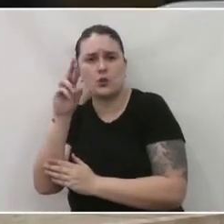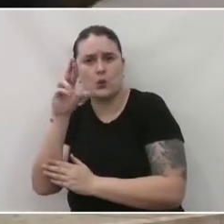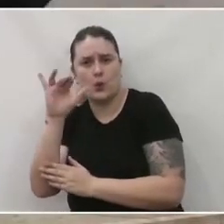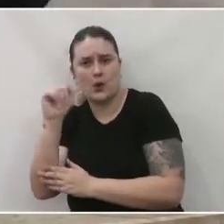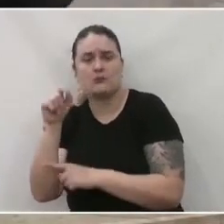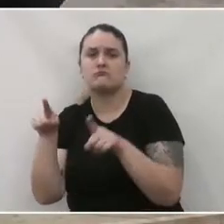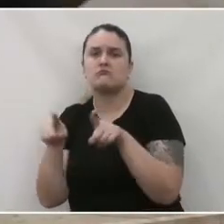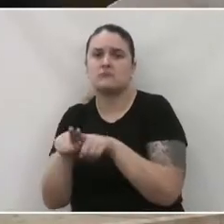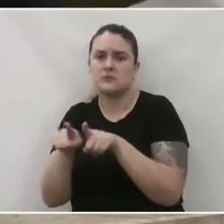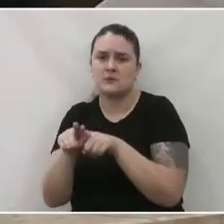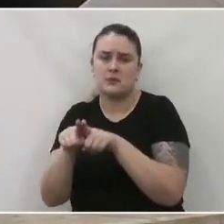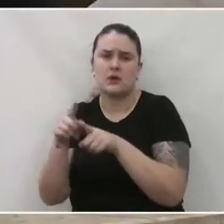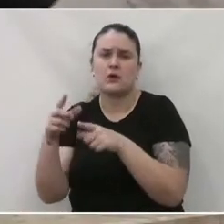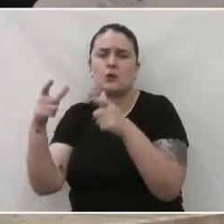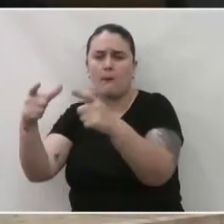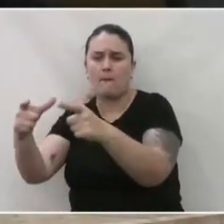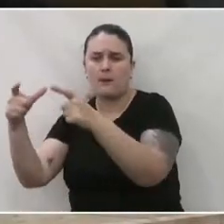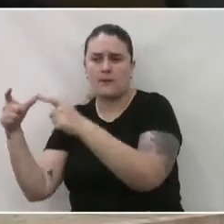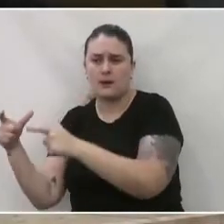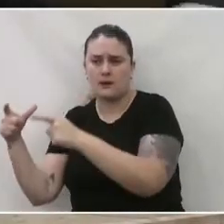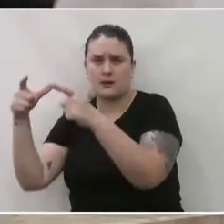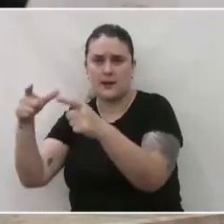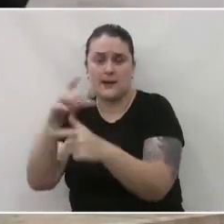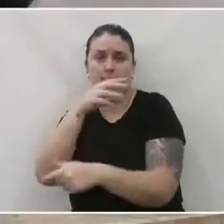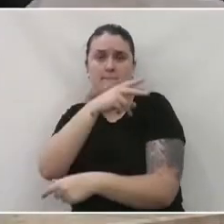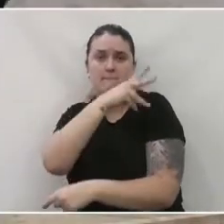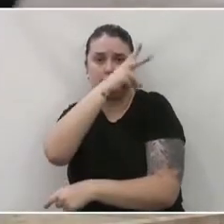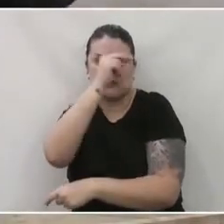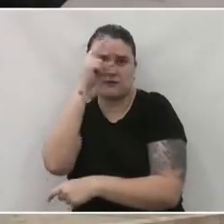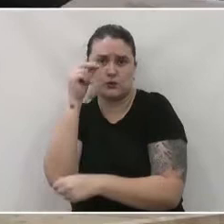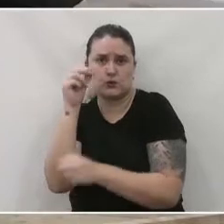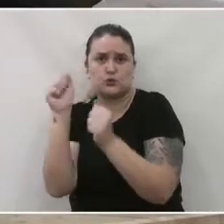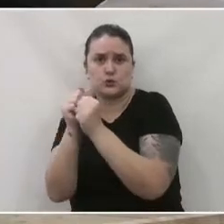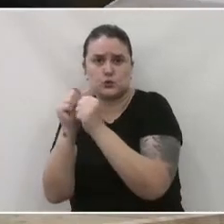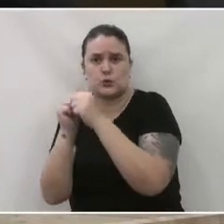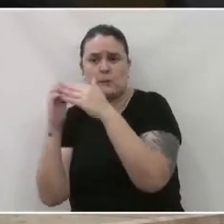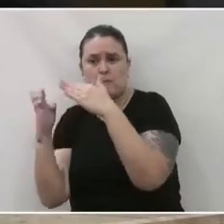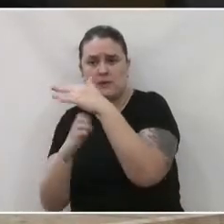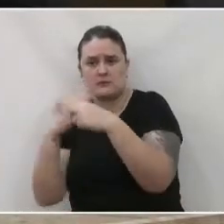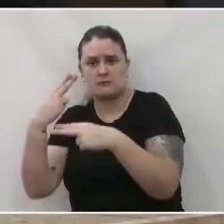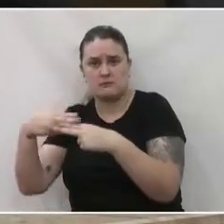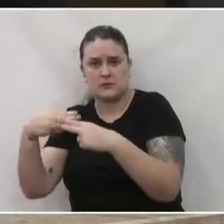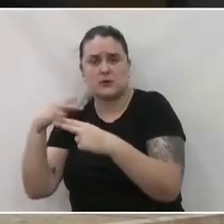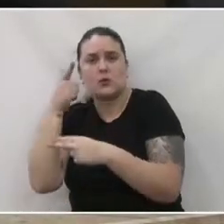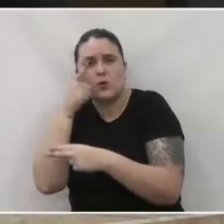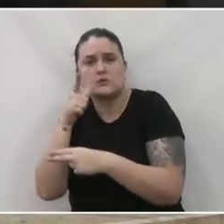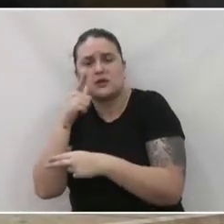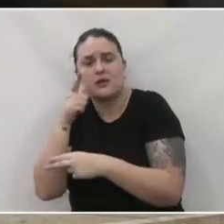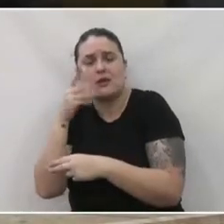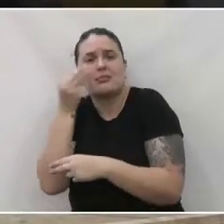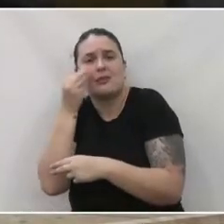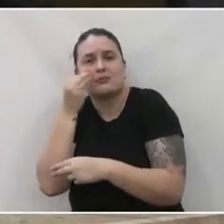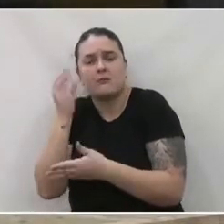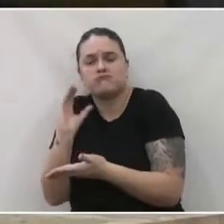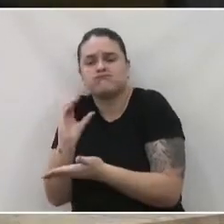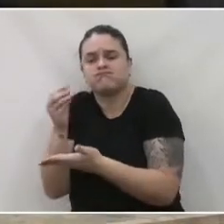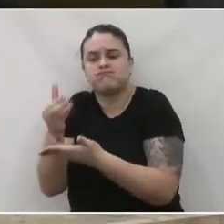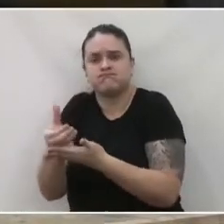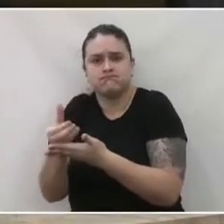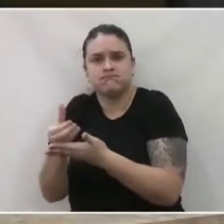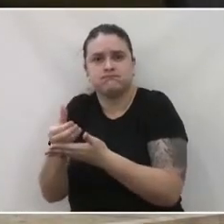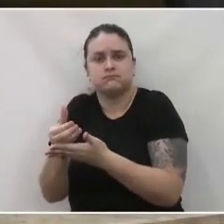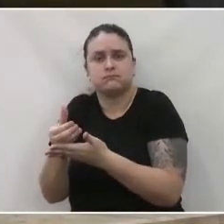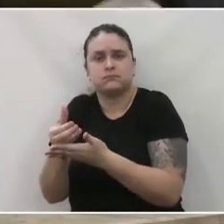que provavelmente aí com a parceria da prefeitura e a Sanepar, aí a gente vai correr atrás do recurso aí, da